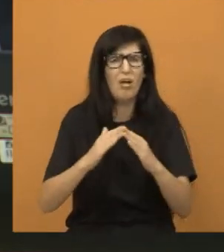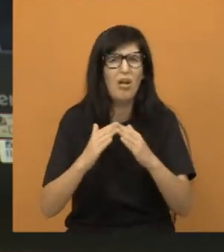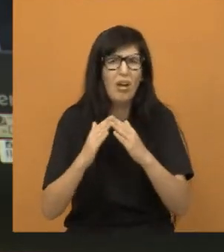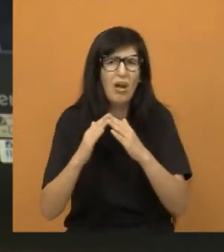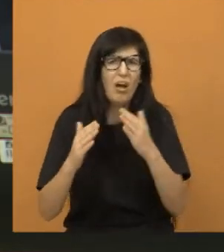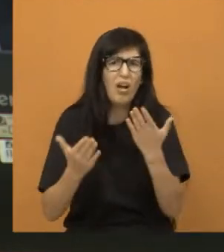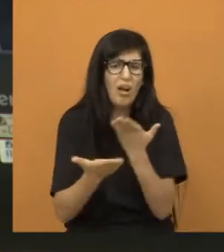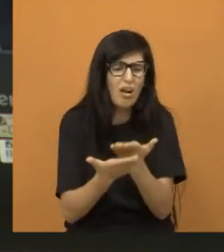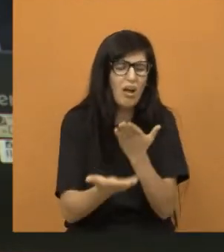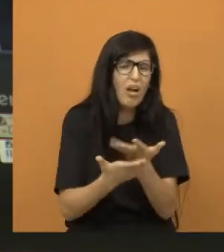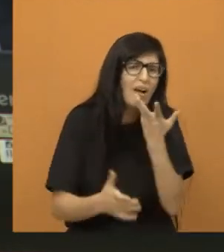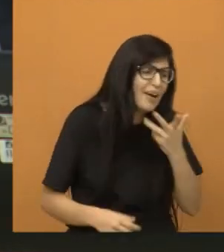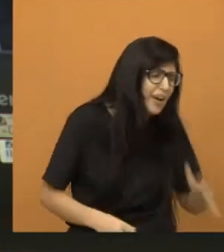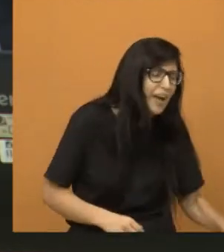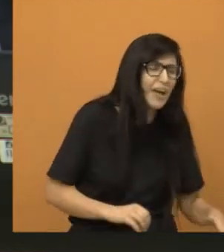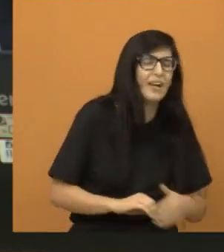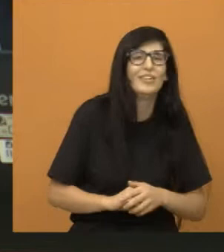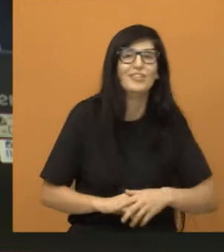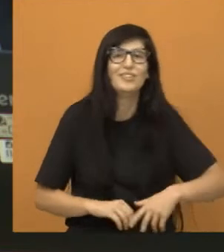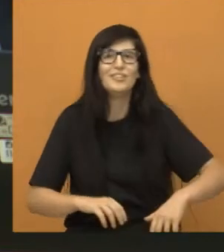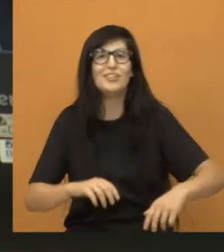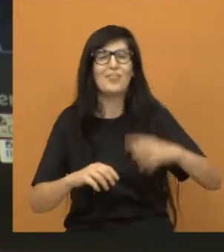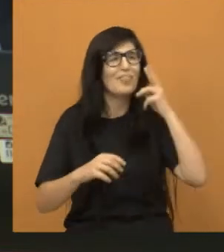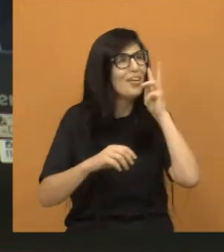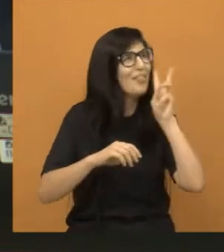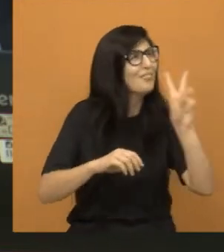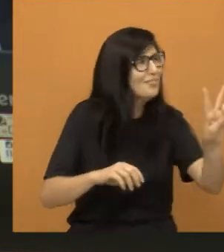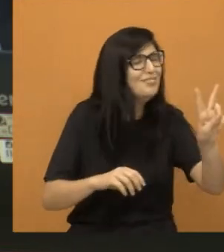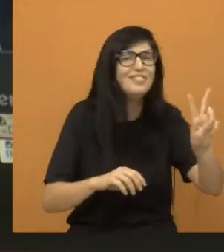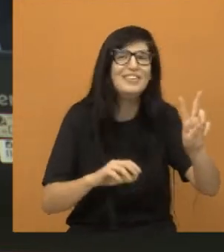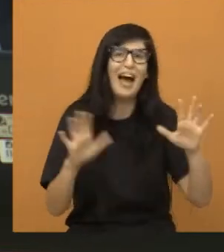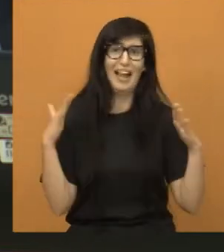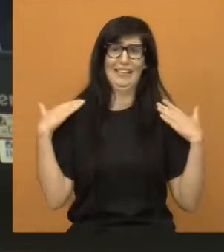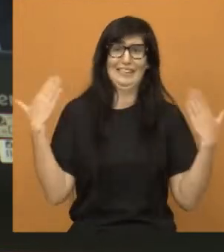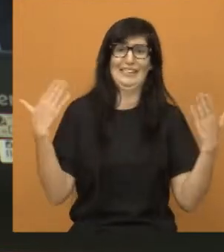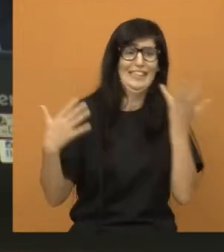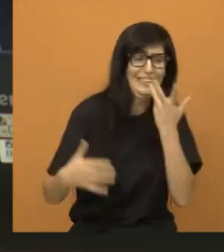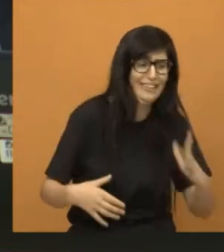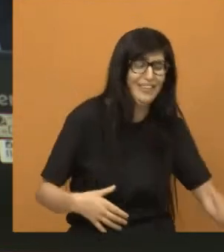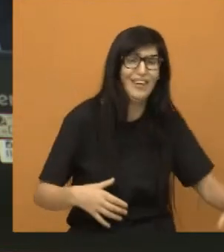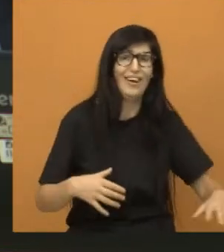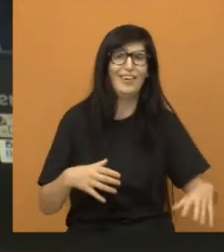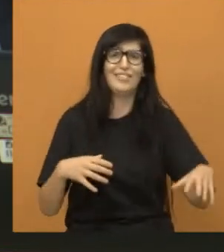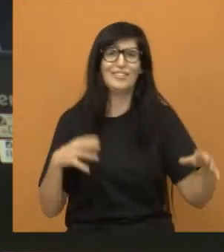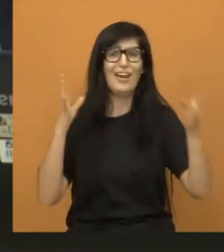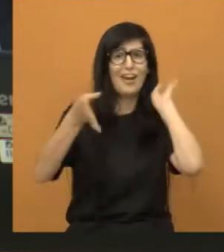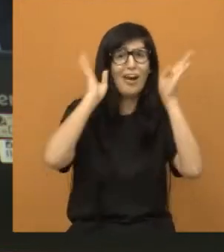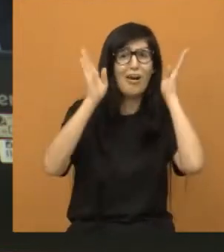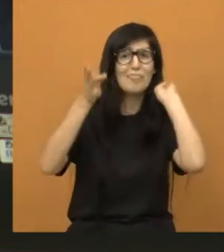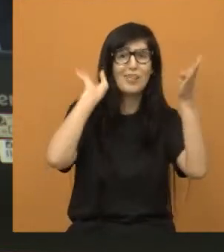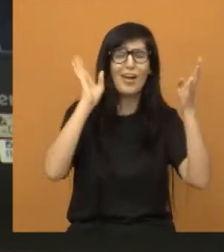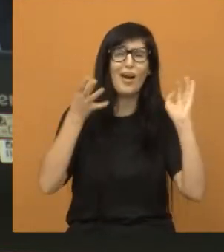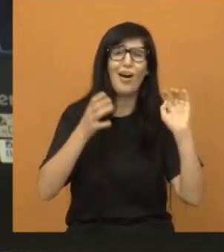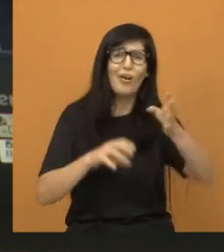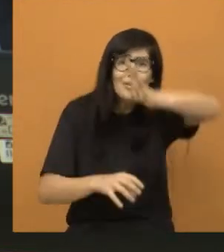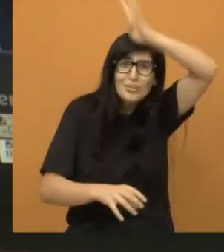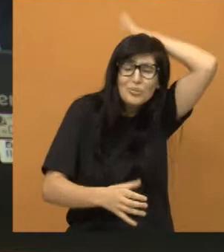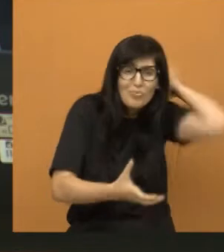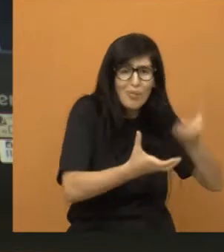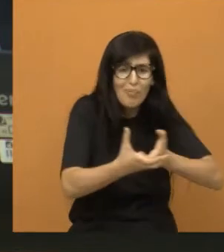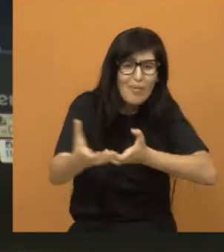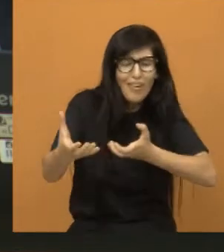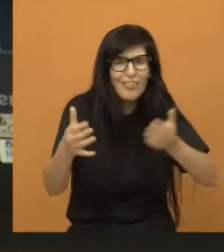das crianças estarem andando num caminhão de bombeiro e se divertindo, não é? Mas a sabe que é muito sério